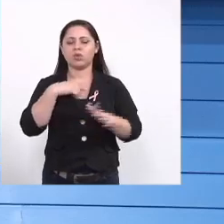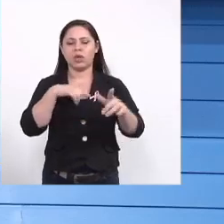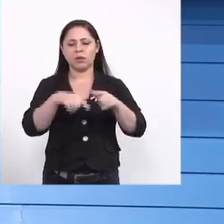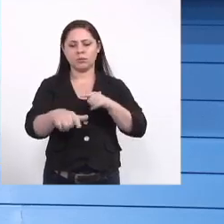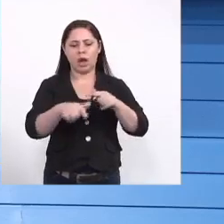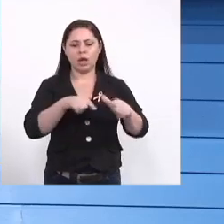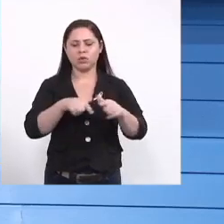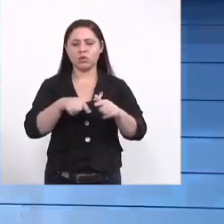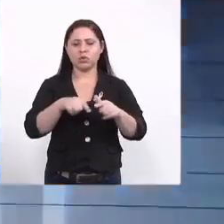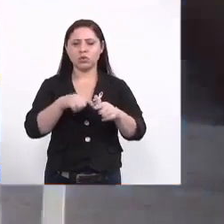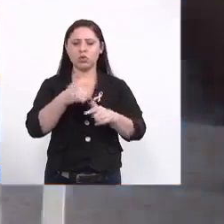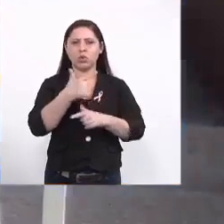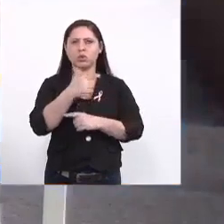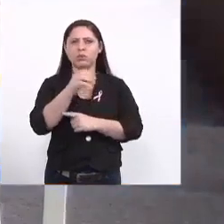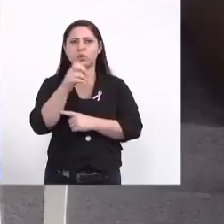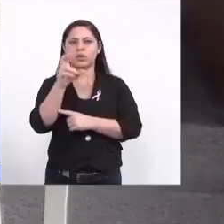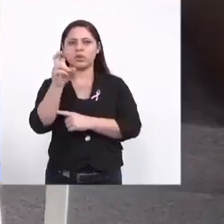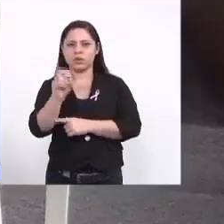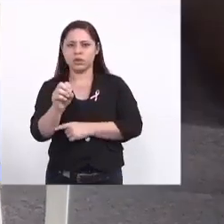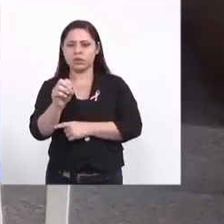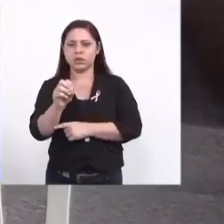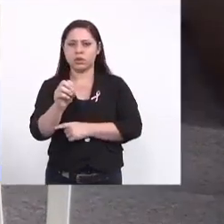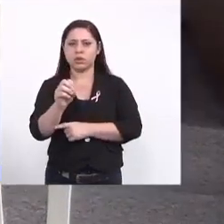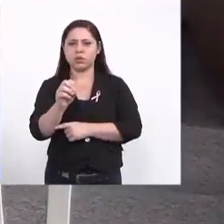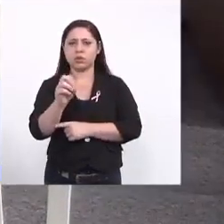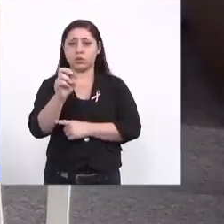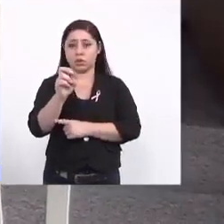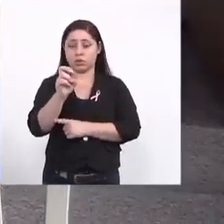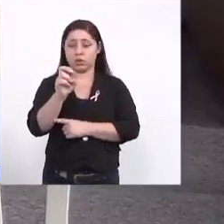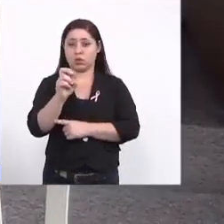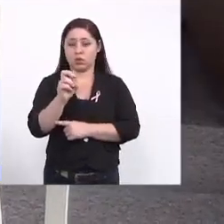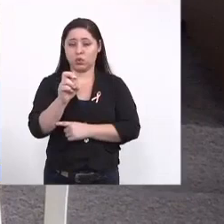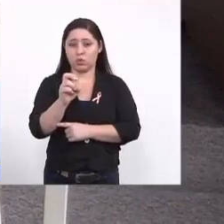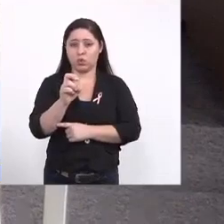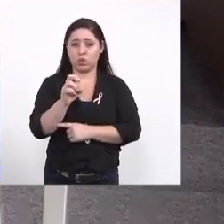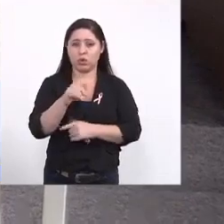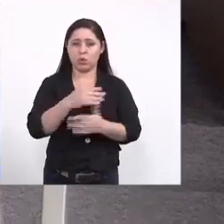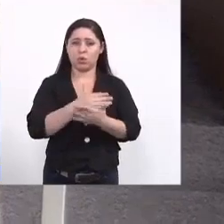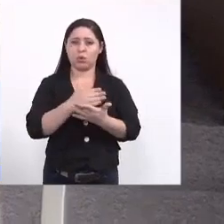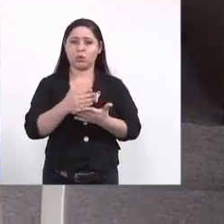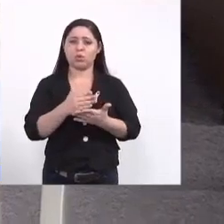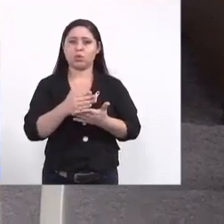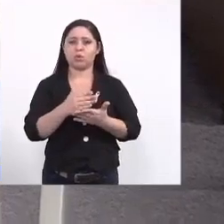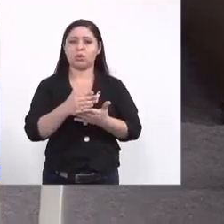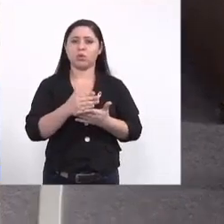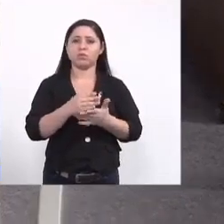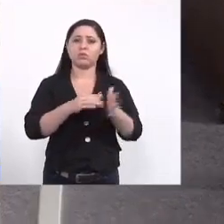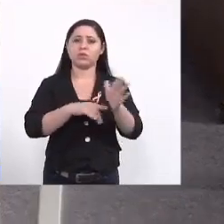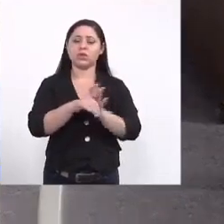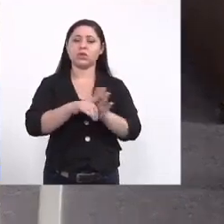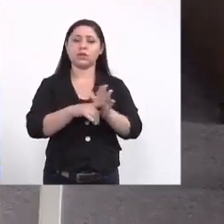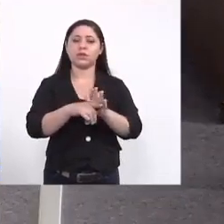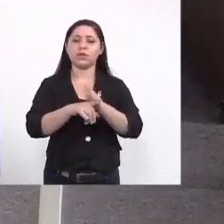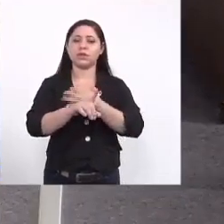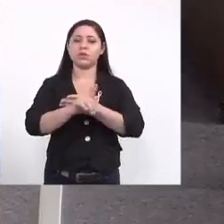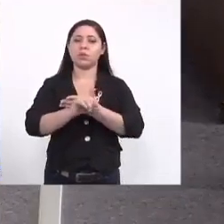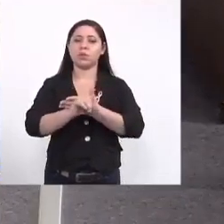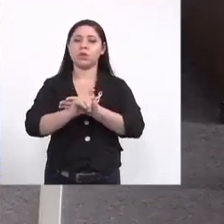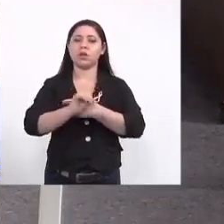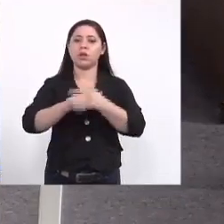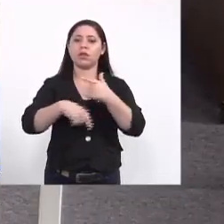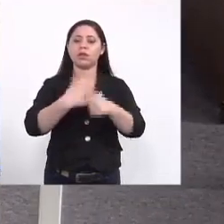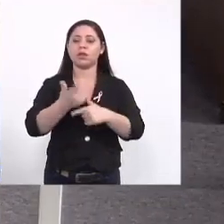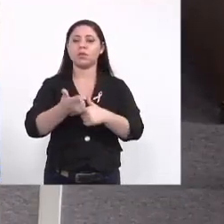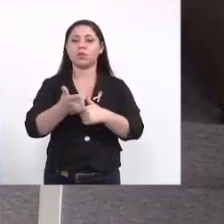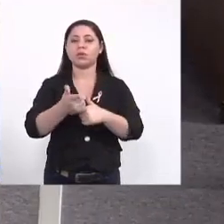desde 2005 numa rede que começou com o Centro de Pesquisa do Pantanal depois Instituto